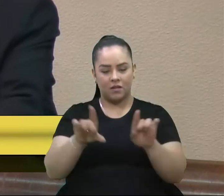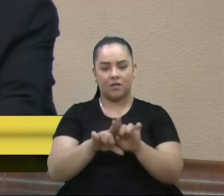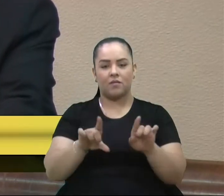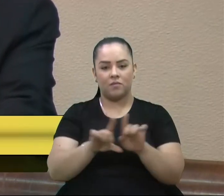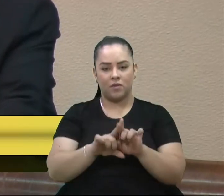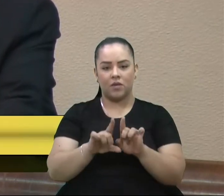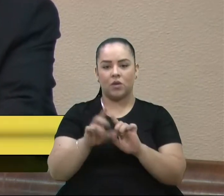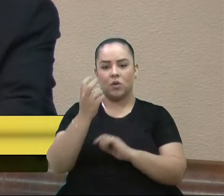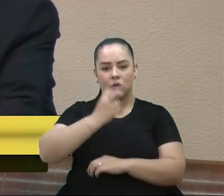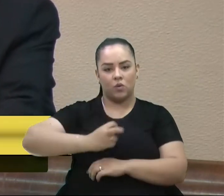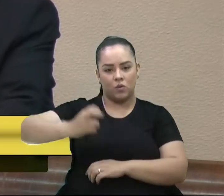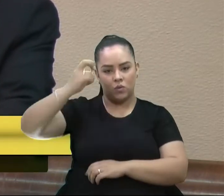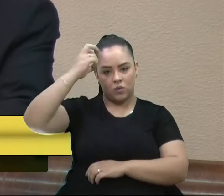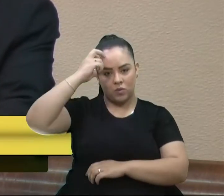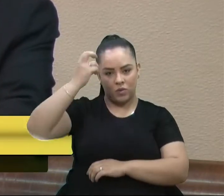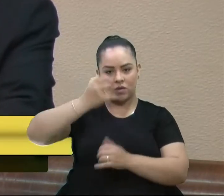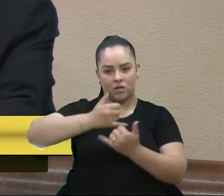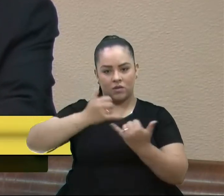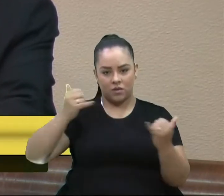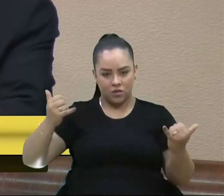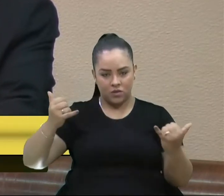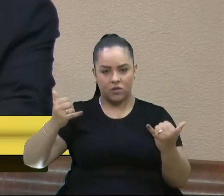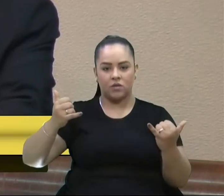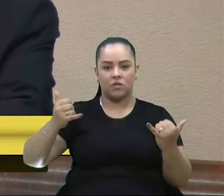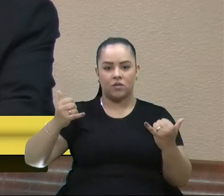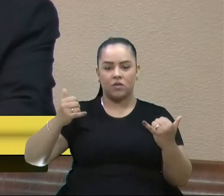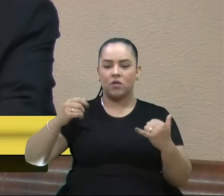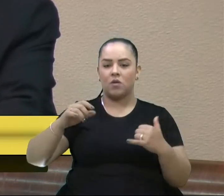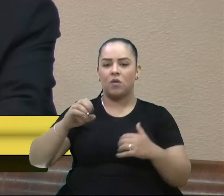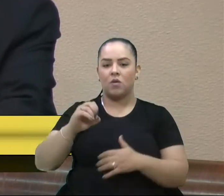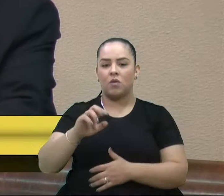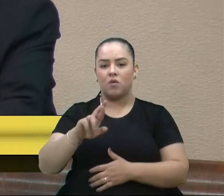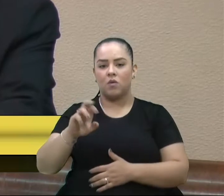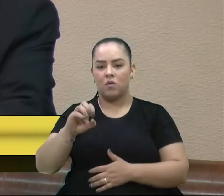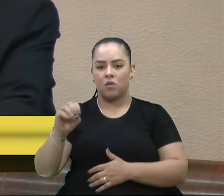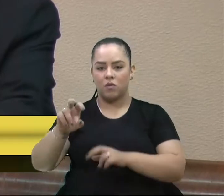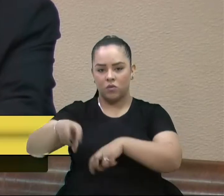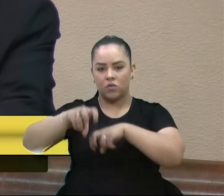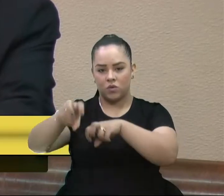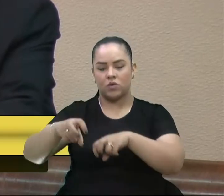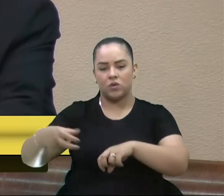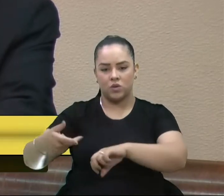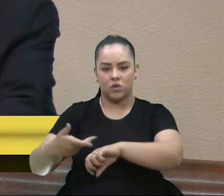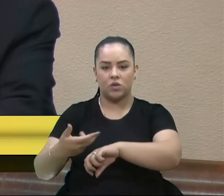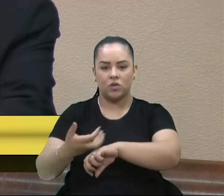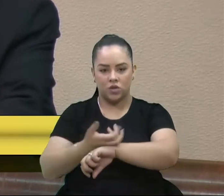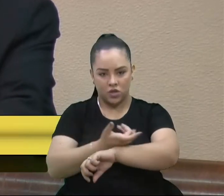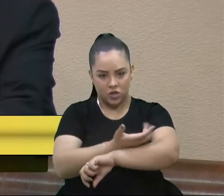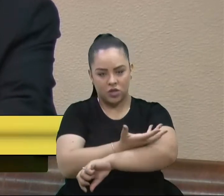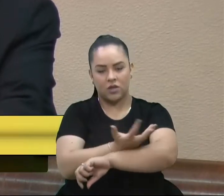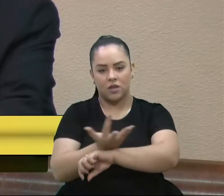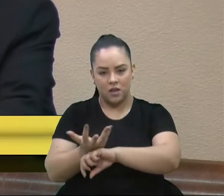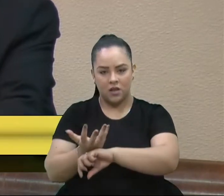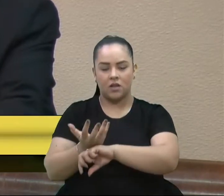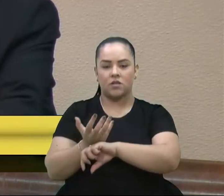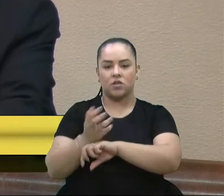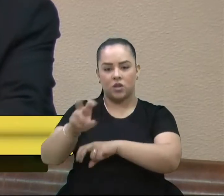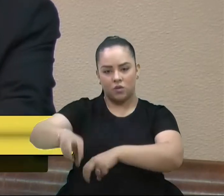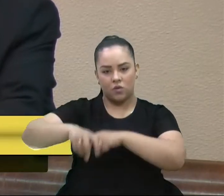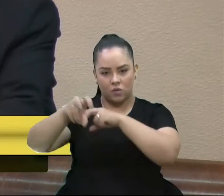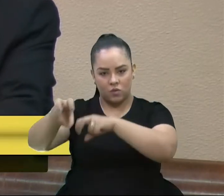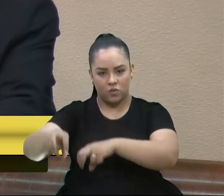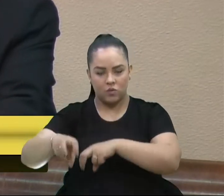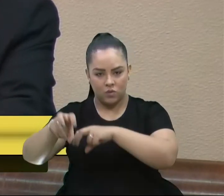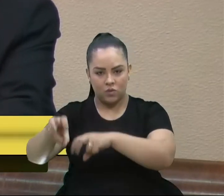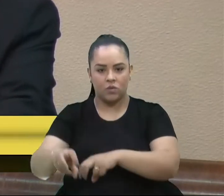culturas energéticas e fibrosas, oleicultura, jardinagem, fruticultura, agroindústria, irrigação e drenagem,